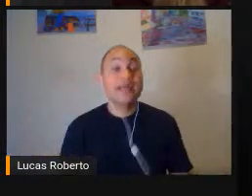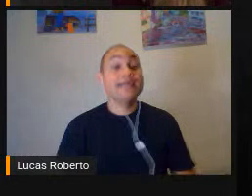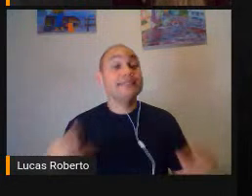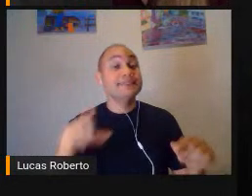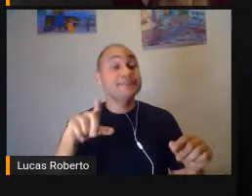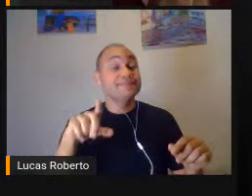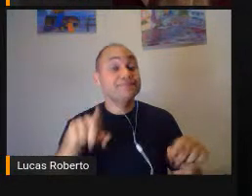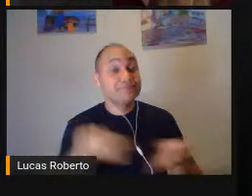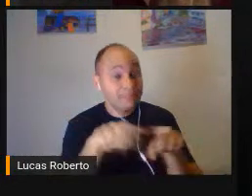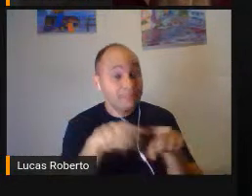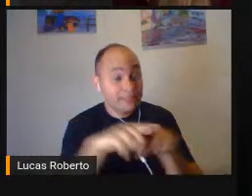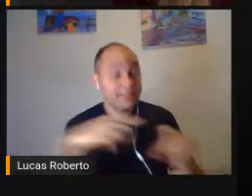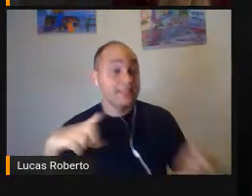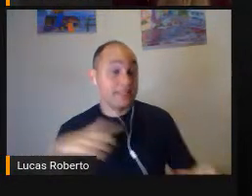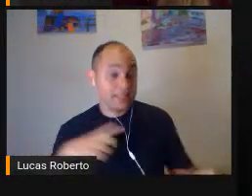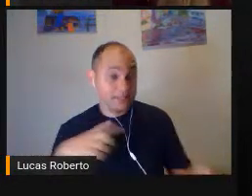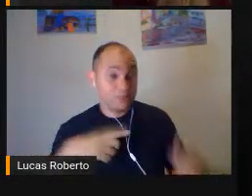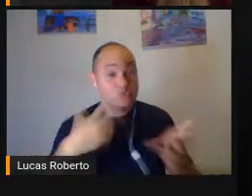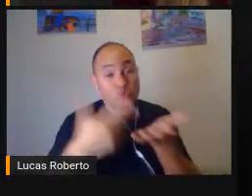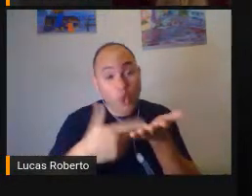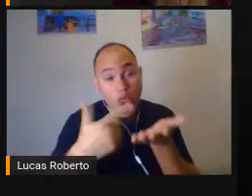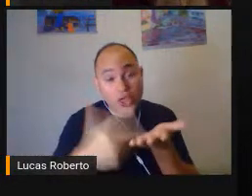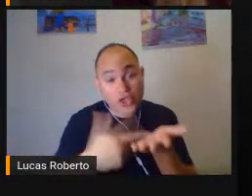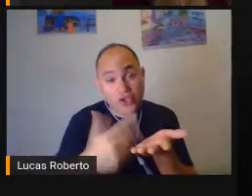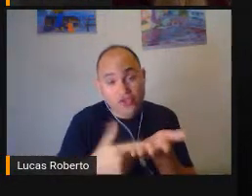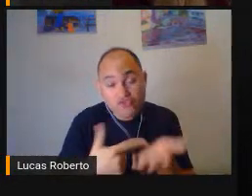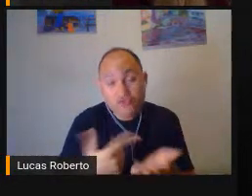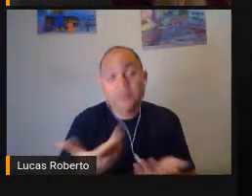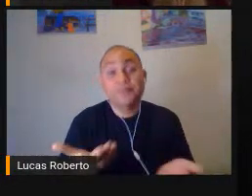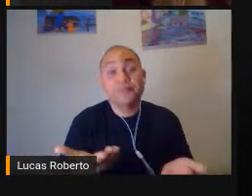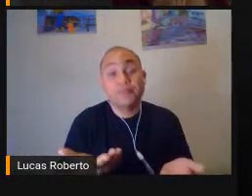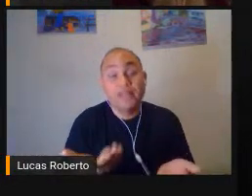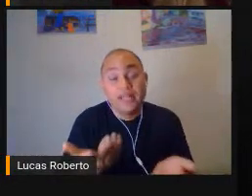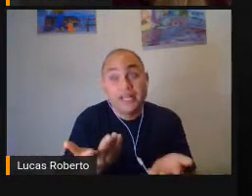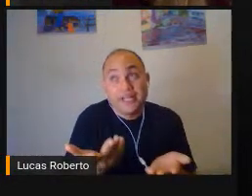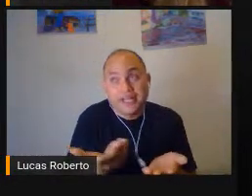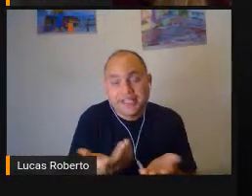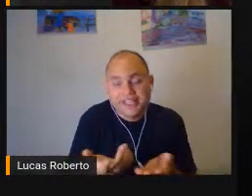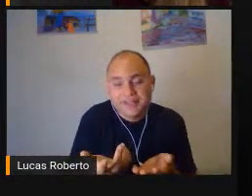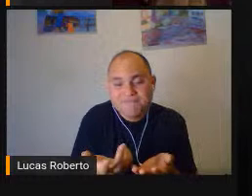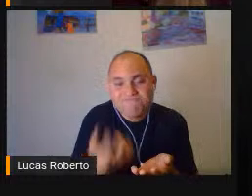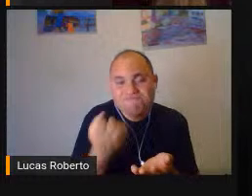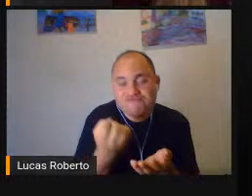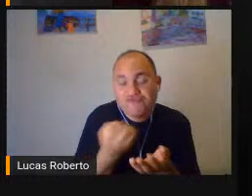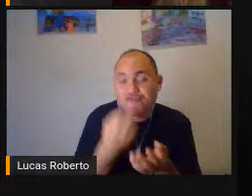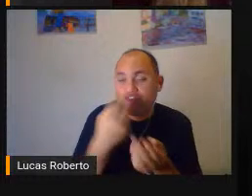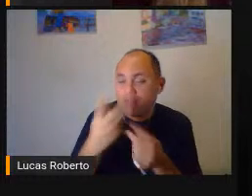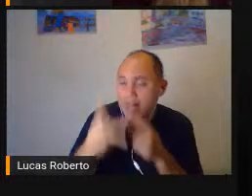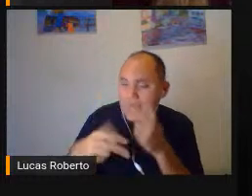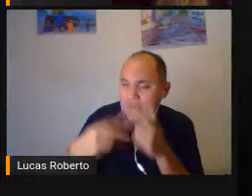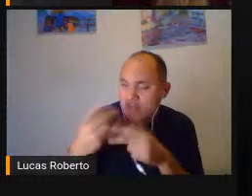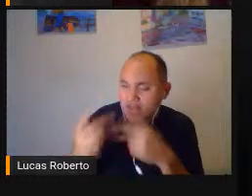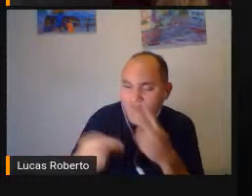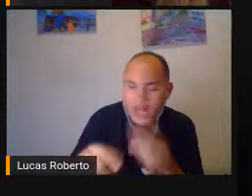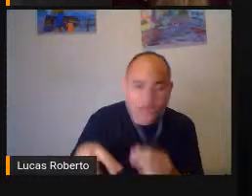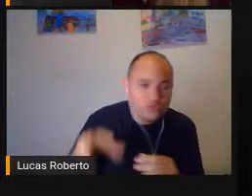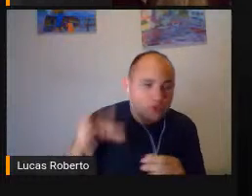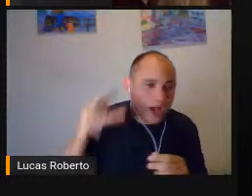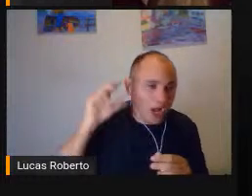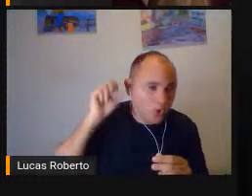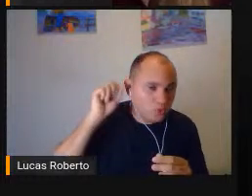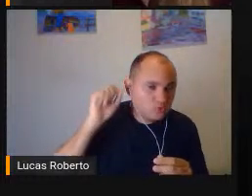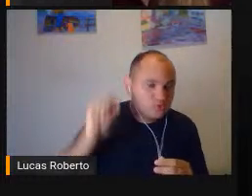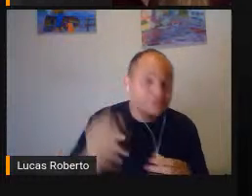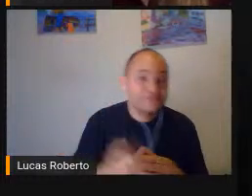Os livros falados Que são obras Que se propõem A ser uma versão Falada Do livro impresso Sendo um livro Auxiliar